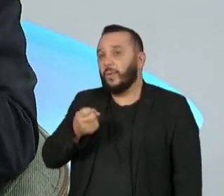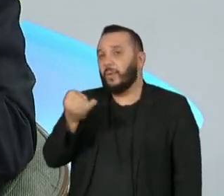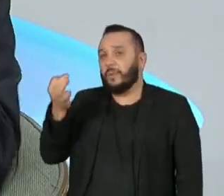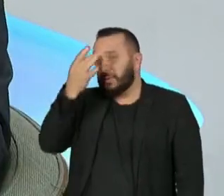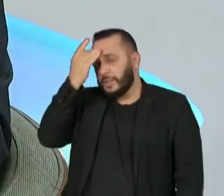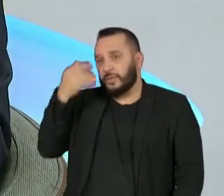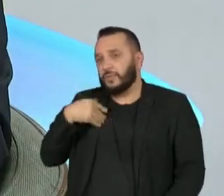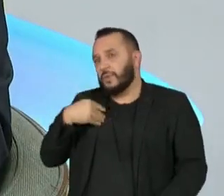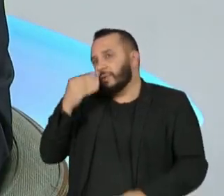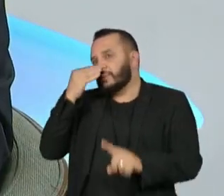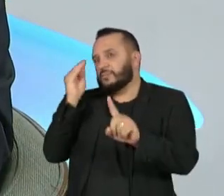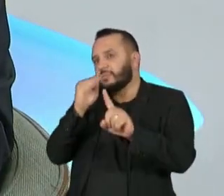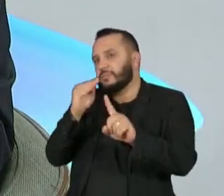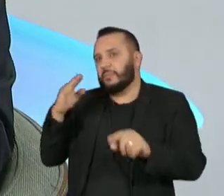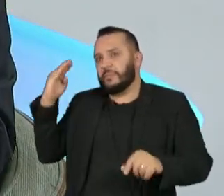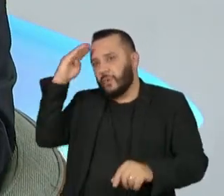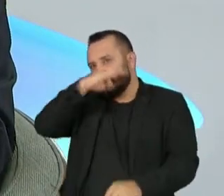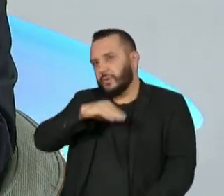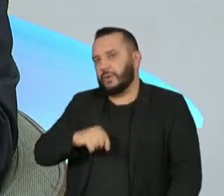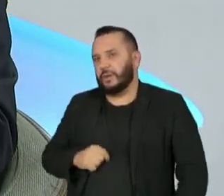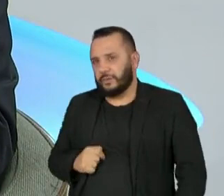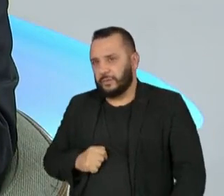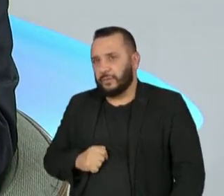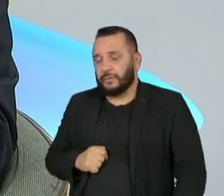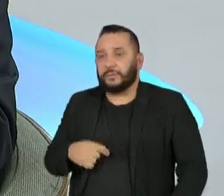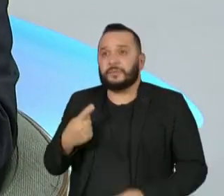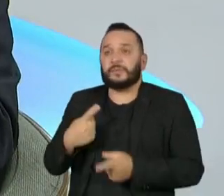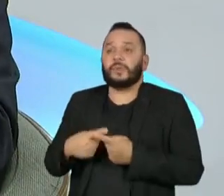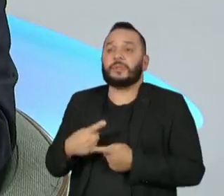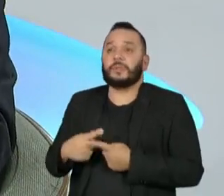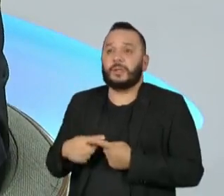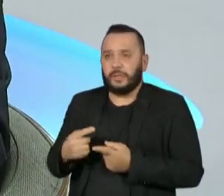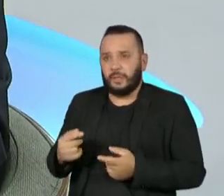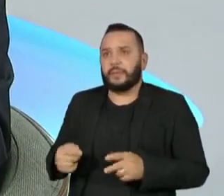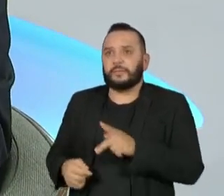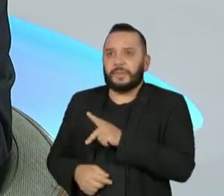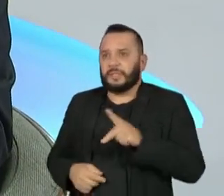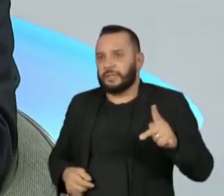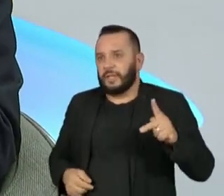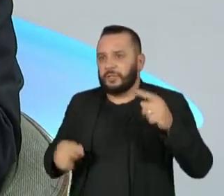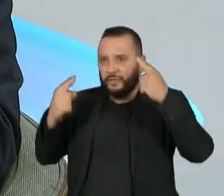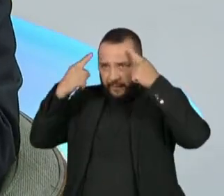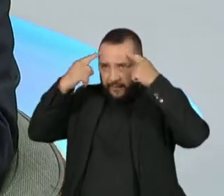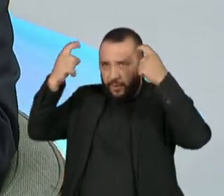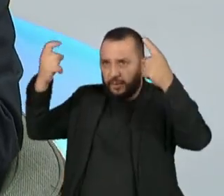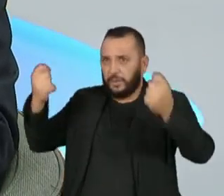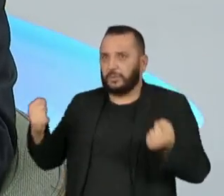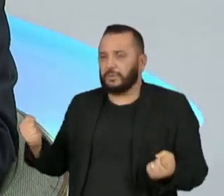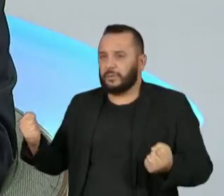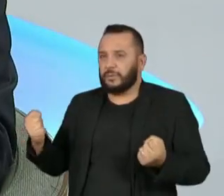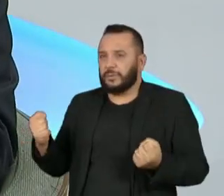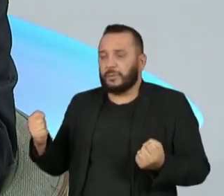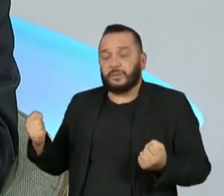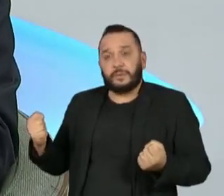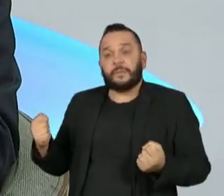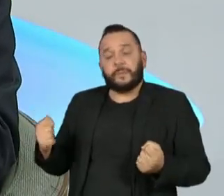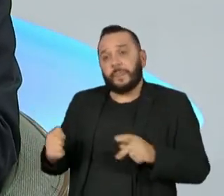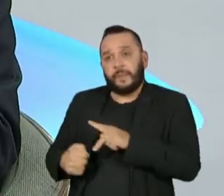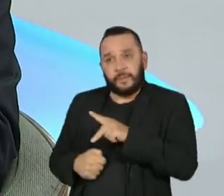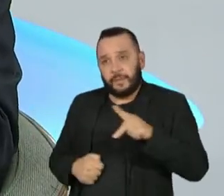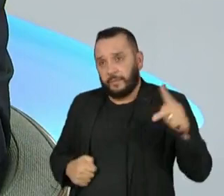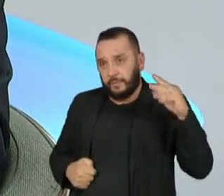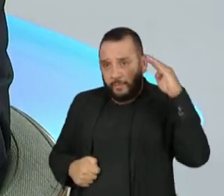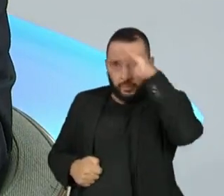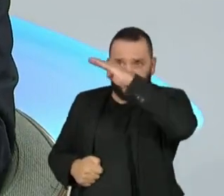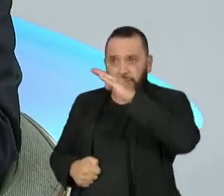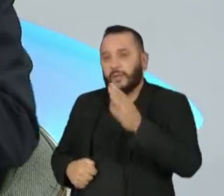bolsonarismo mostrou a que veio. Sabe, é um presidente violento. É um presidente que não perde a oportunidade